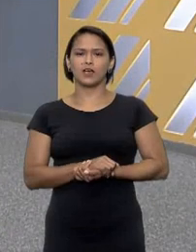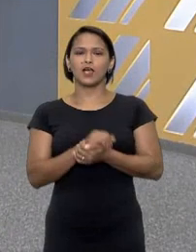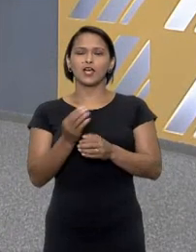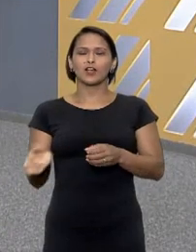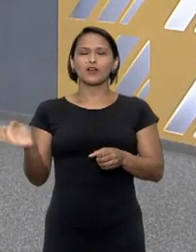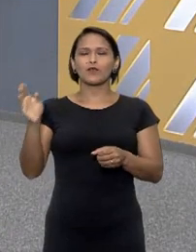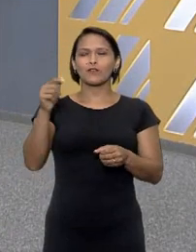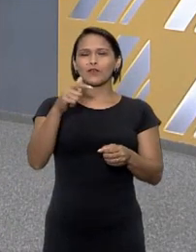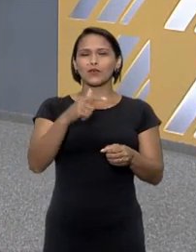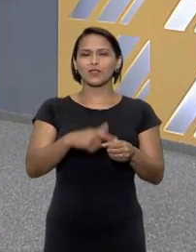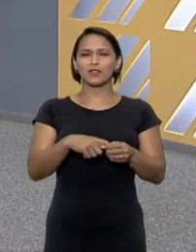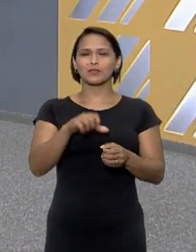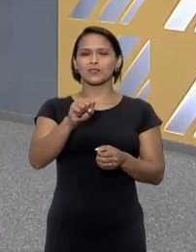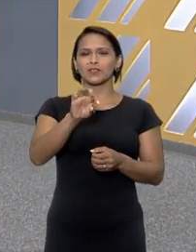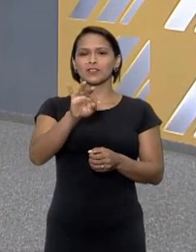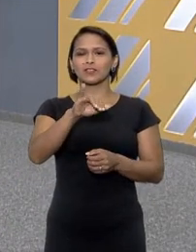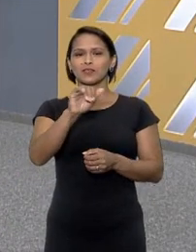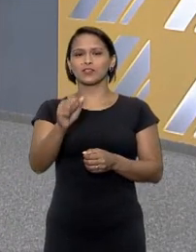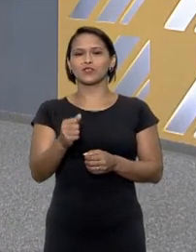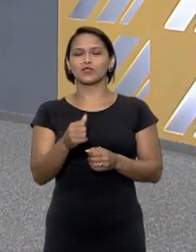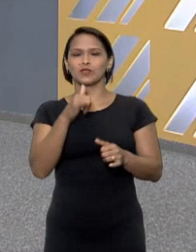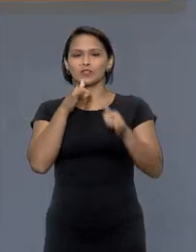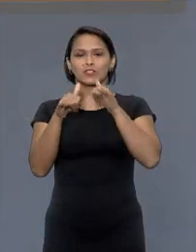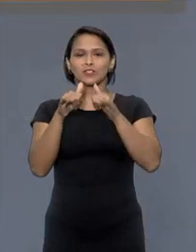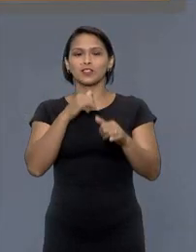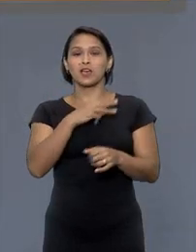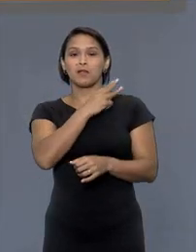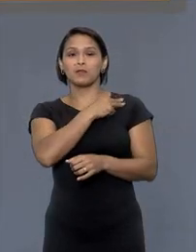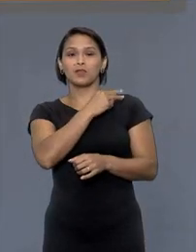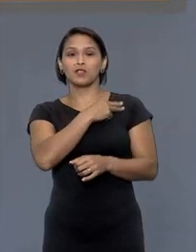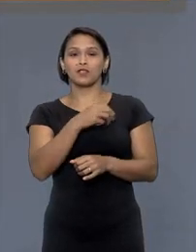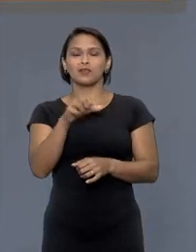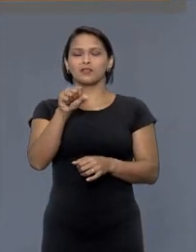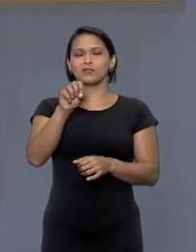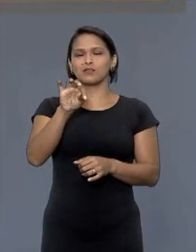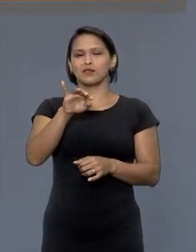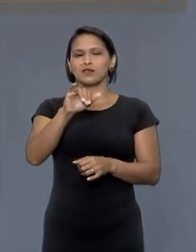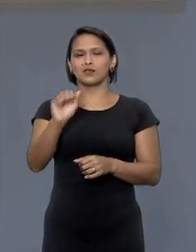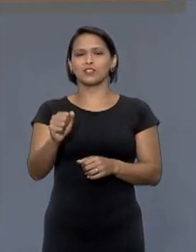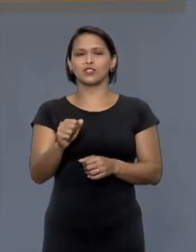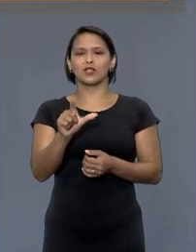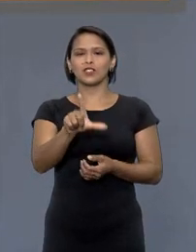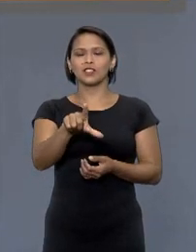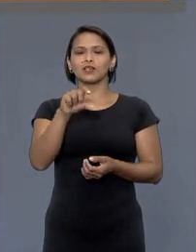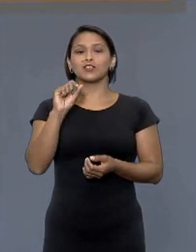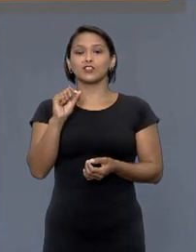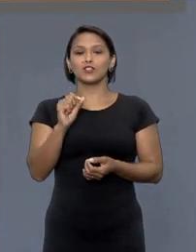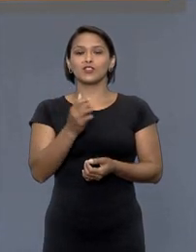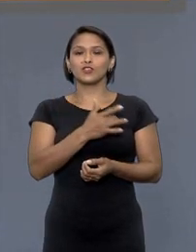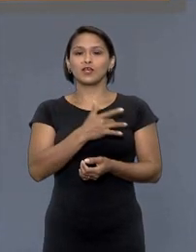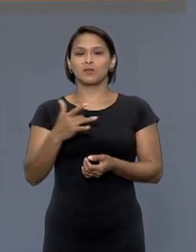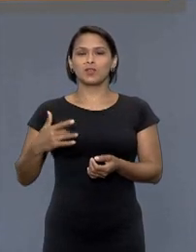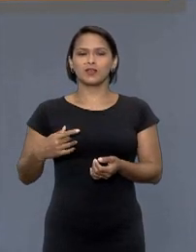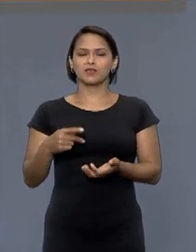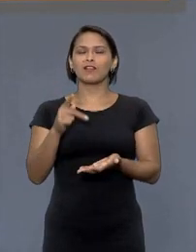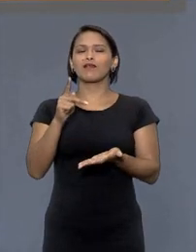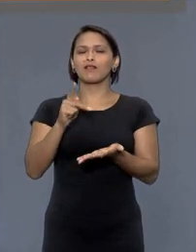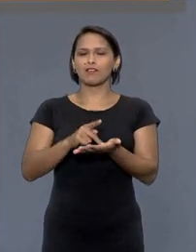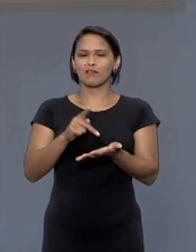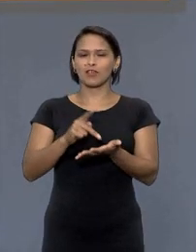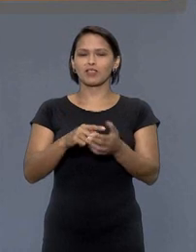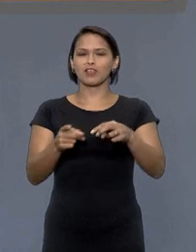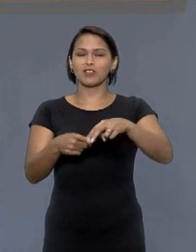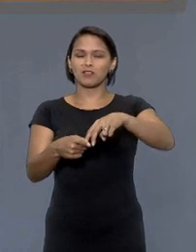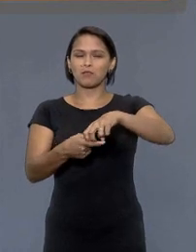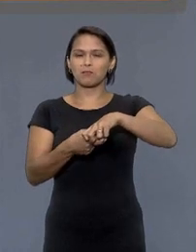estamos de volta com o STJ Notícias ministros do superior tribunal de justiça decidiram que plano de saúde deve